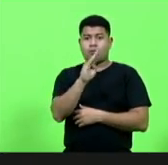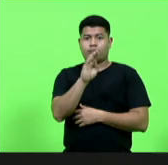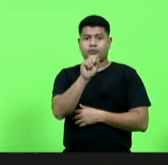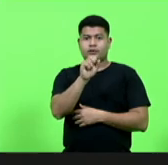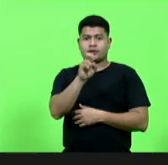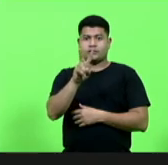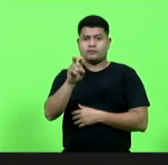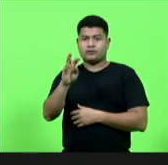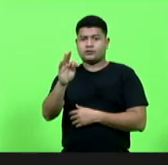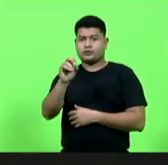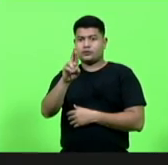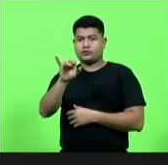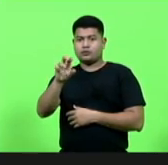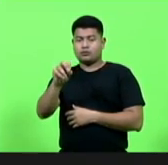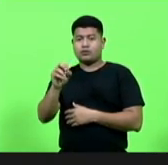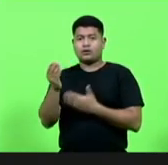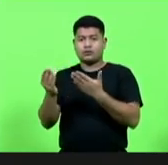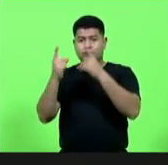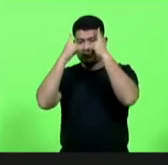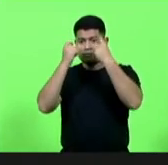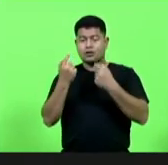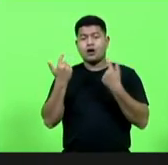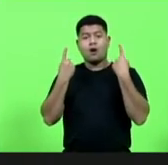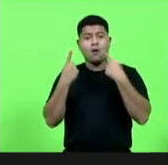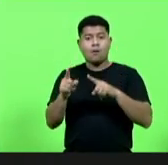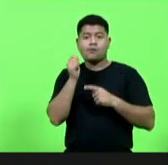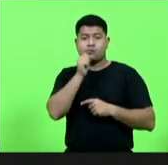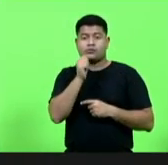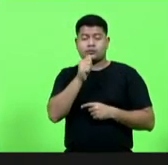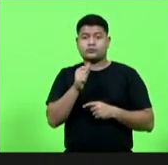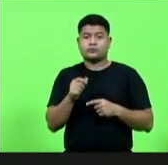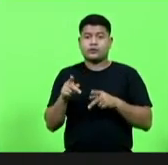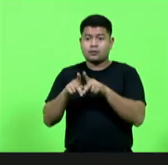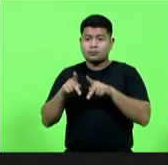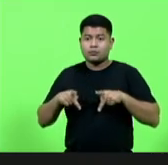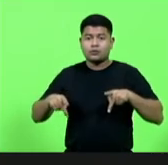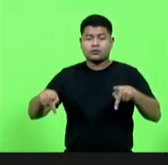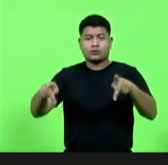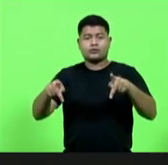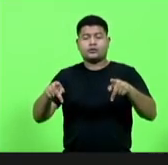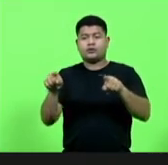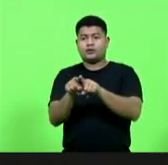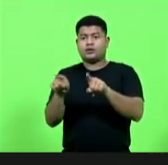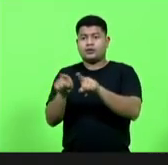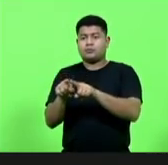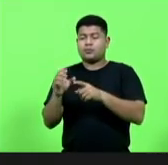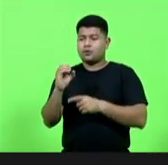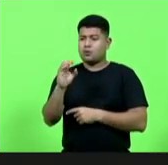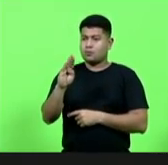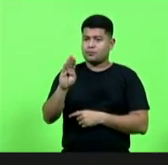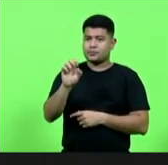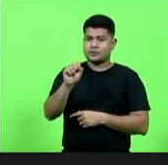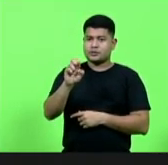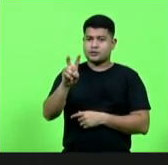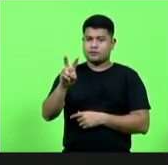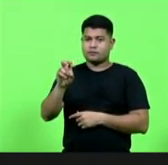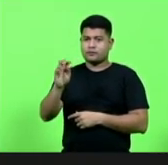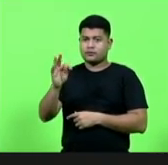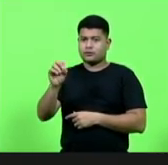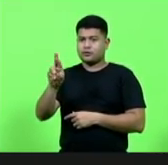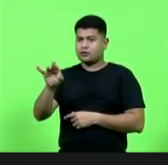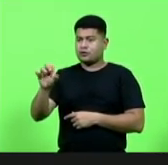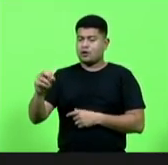contra a Mulher. Aliás, tanto a Procuradoria quanto o Observatório trabalharão juntos, que isso é